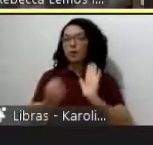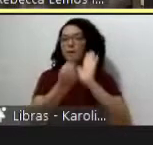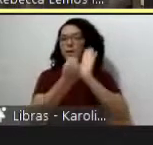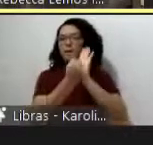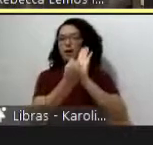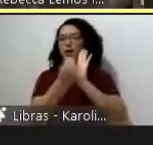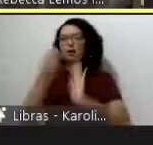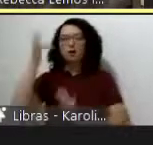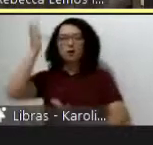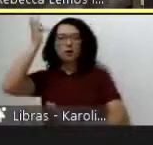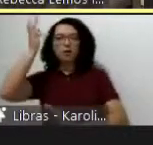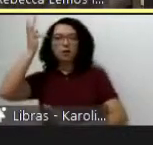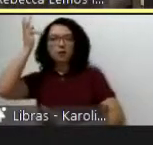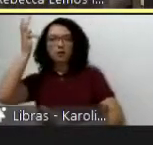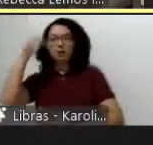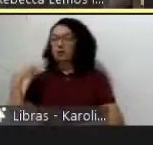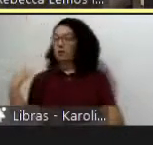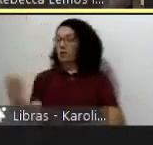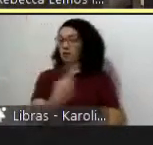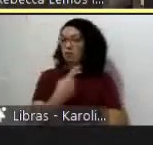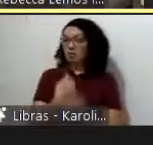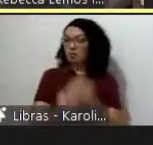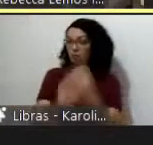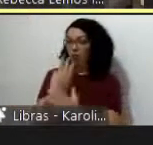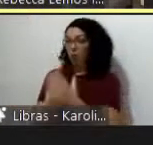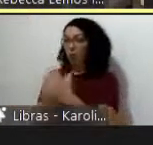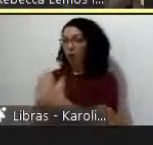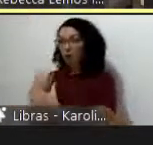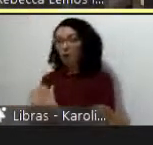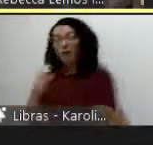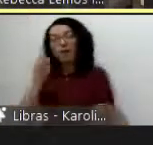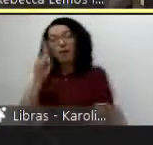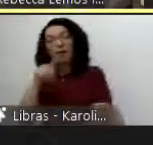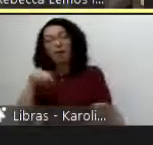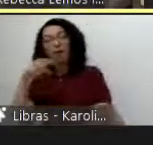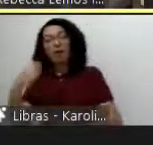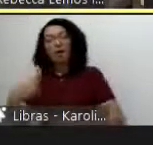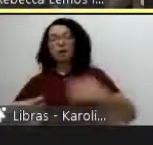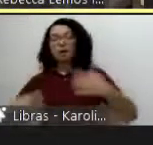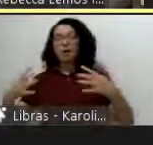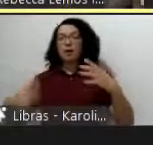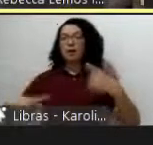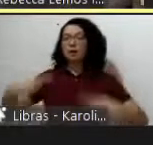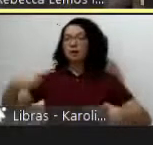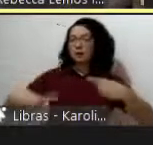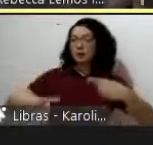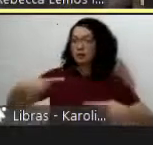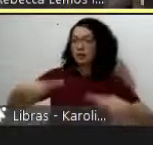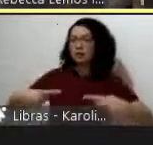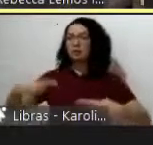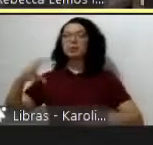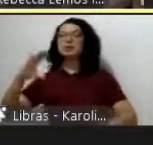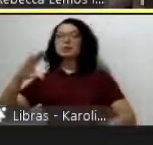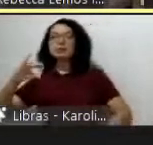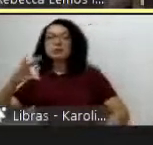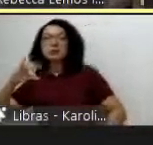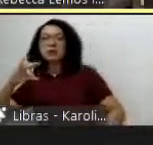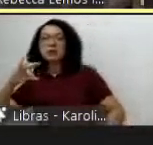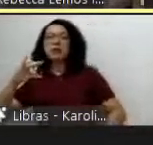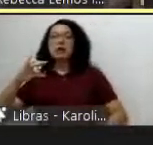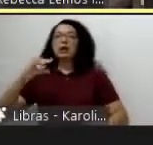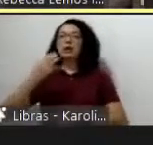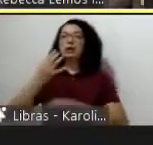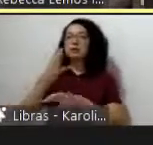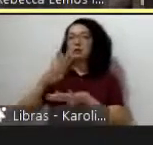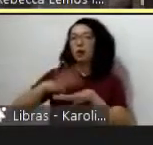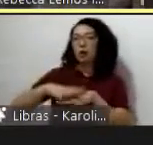produzimos e essa é uma discussão muito importante que nós todos ciências exatas ciências humanas todo o campo sentido